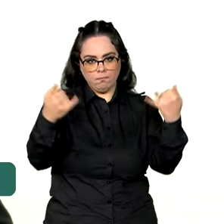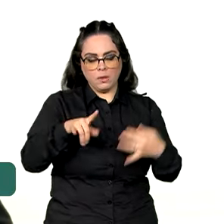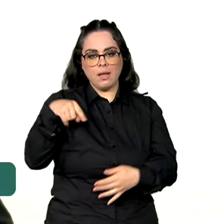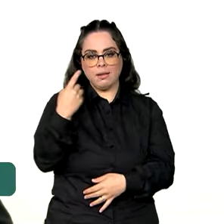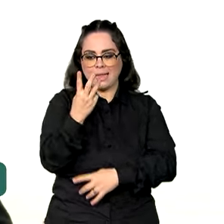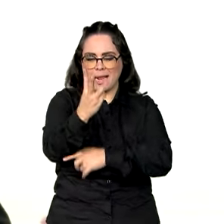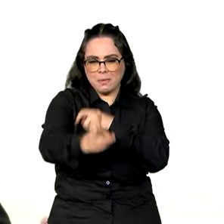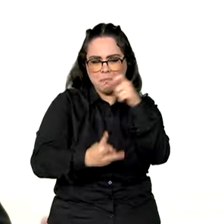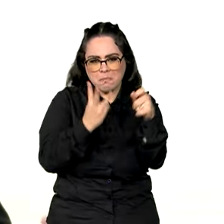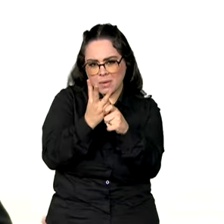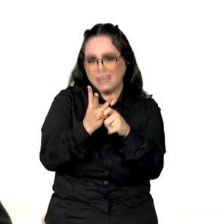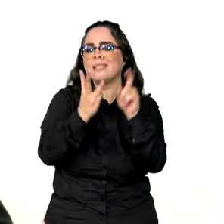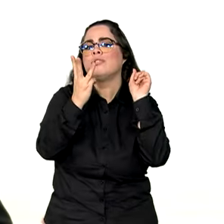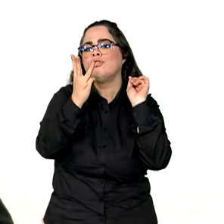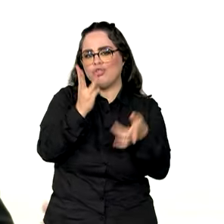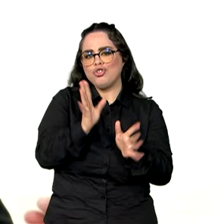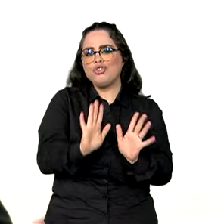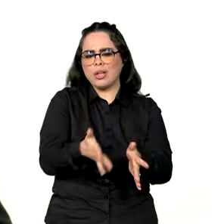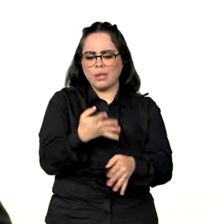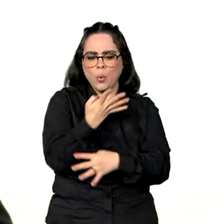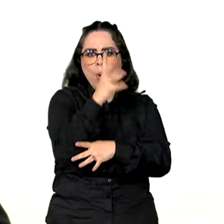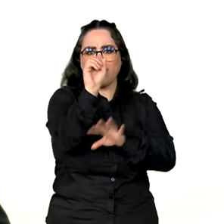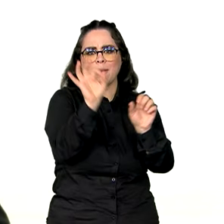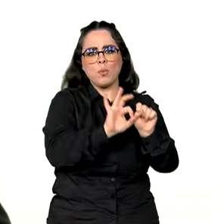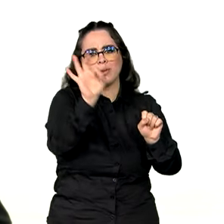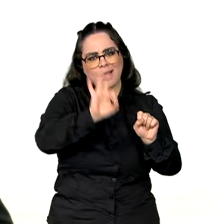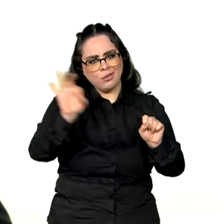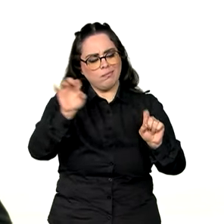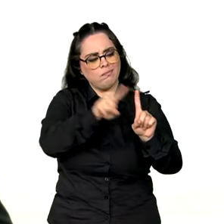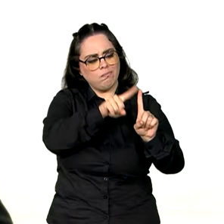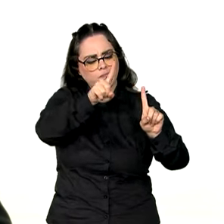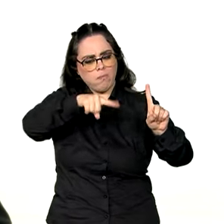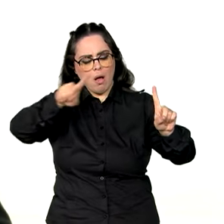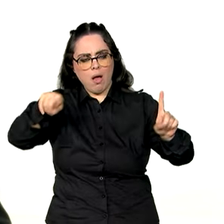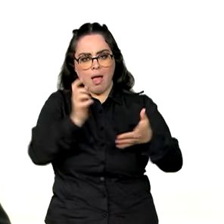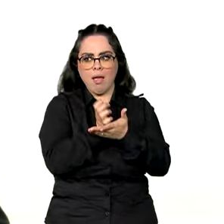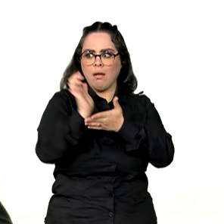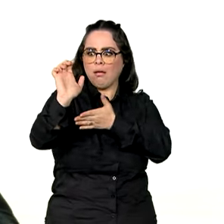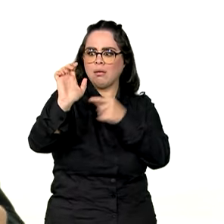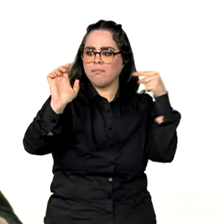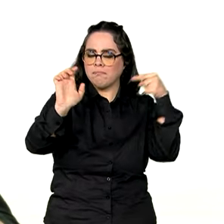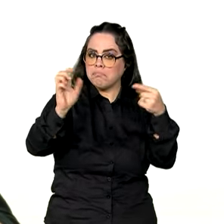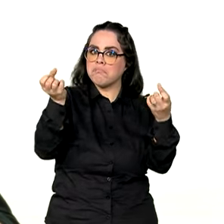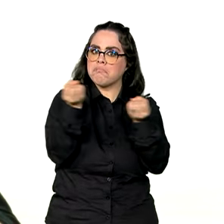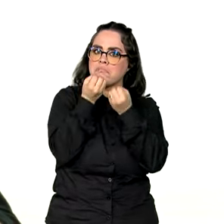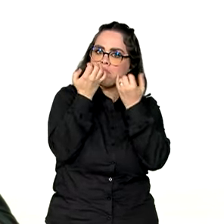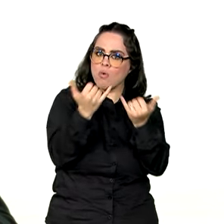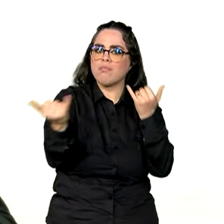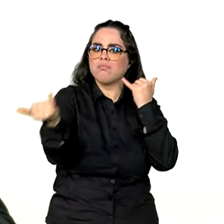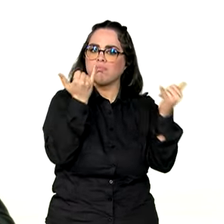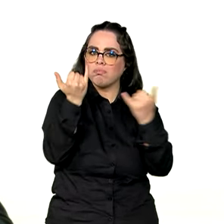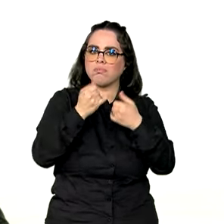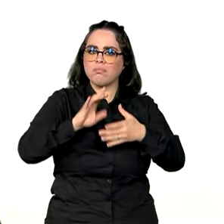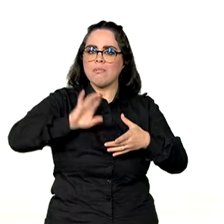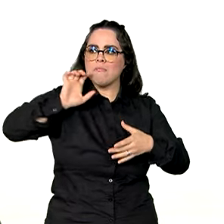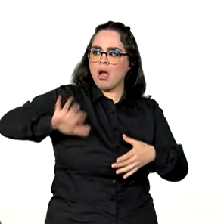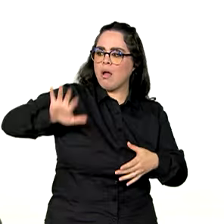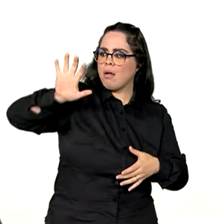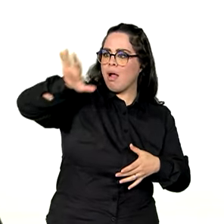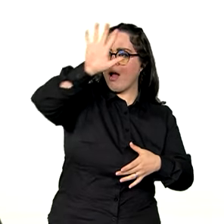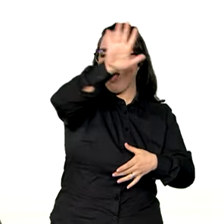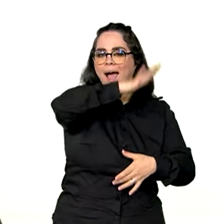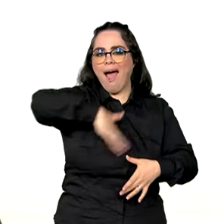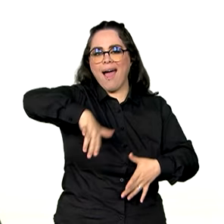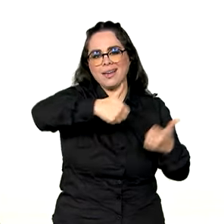nós crescemos 40% as exportações. Então, são notícias boas que estão acontecendo no nosso